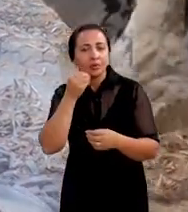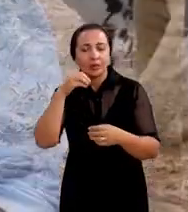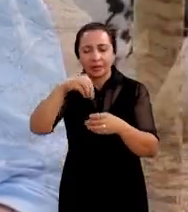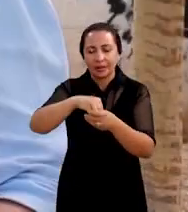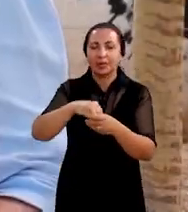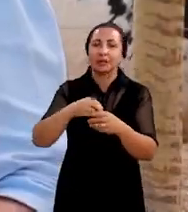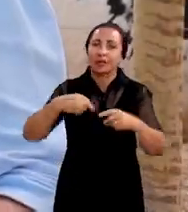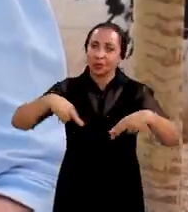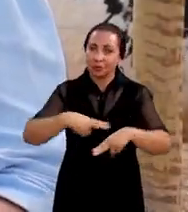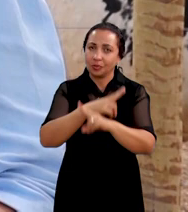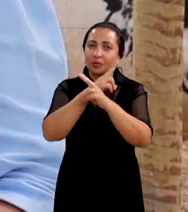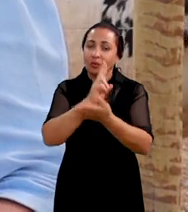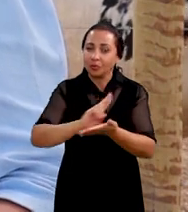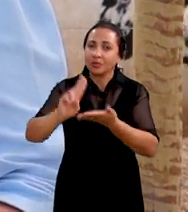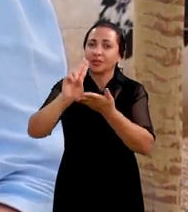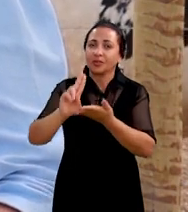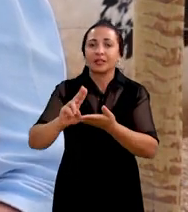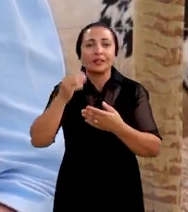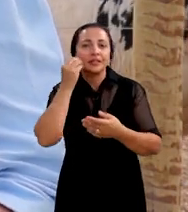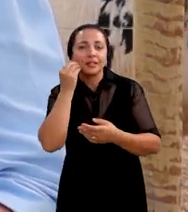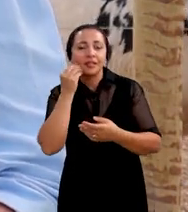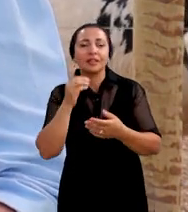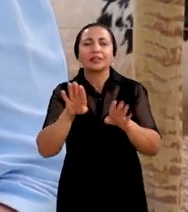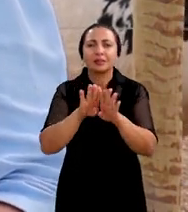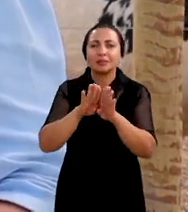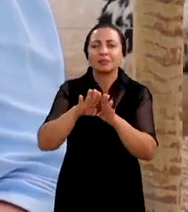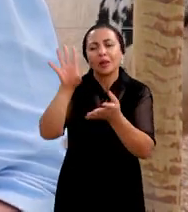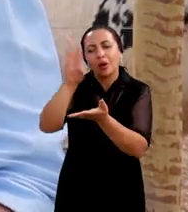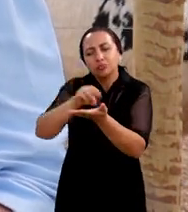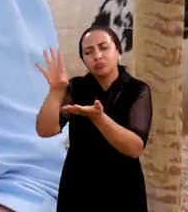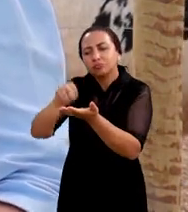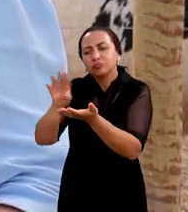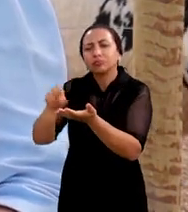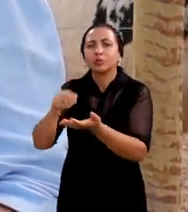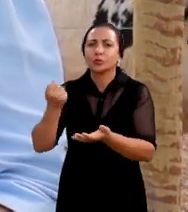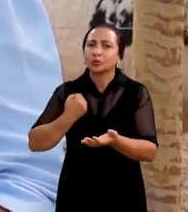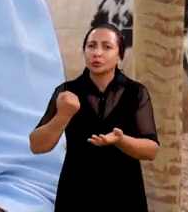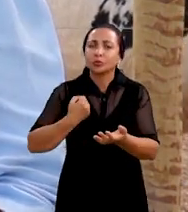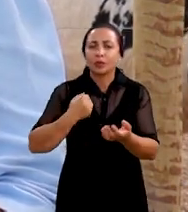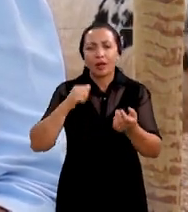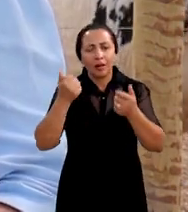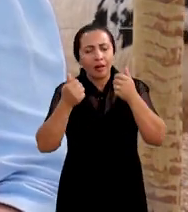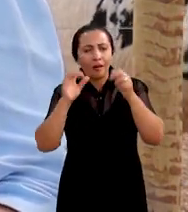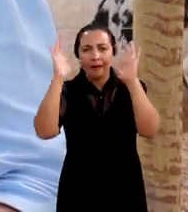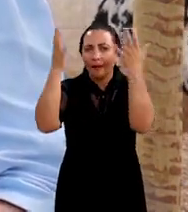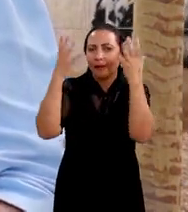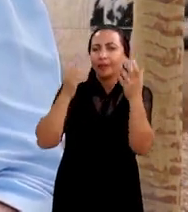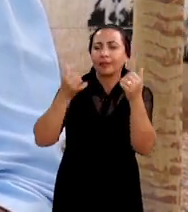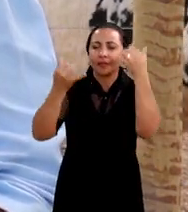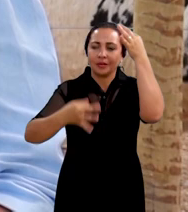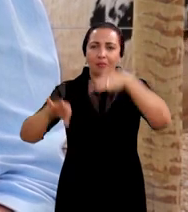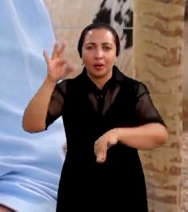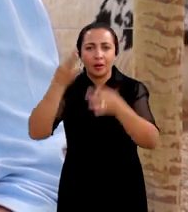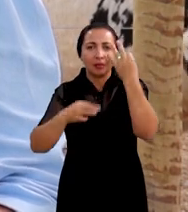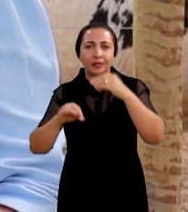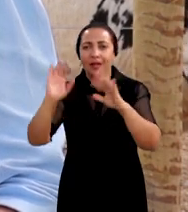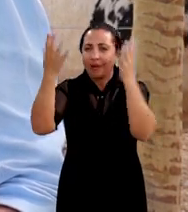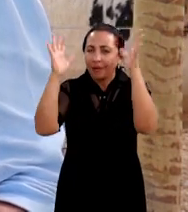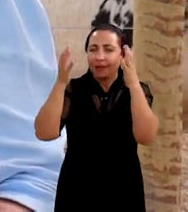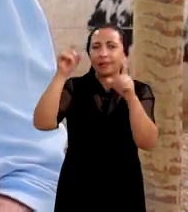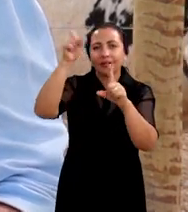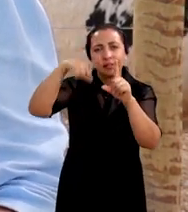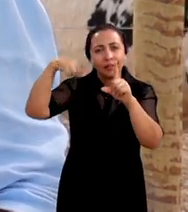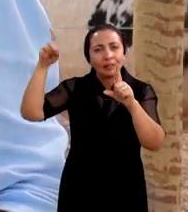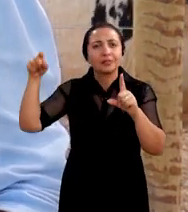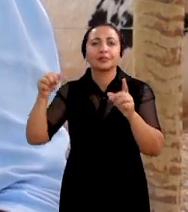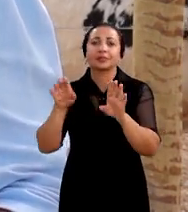universidades são testados através de experimentos coleta de dados análise em laboratório análise estatística